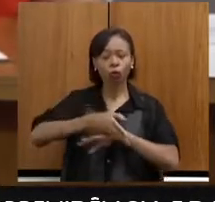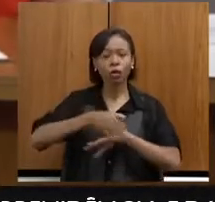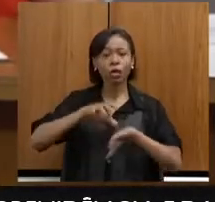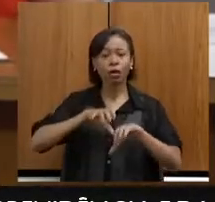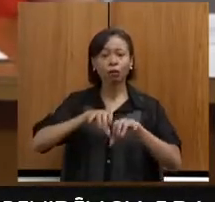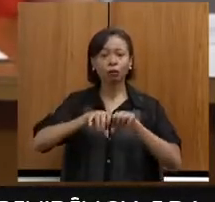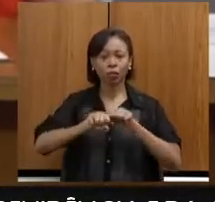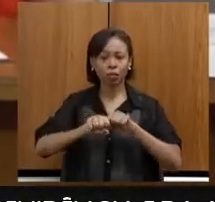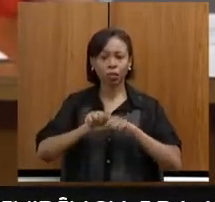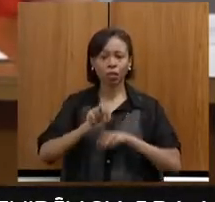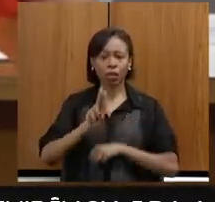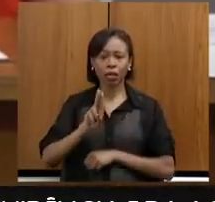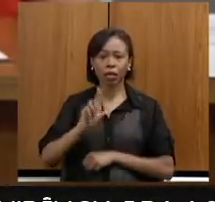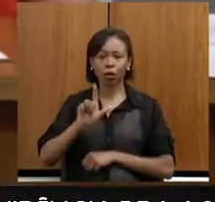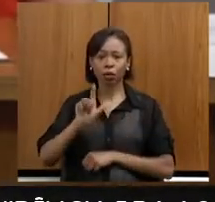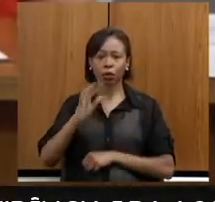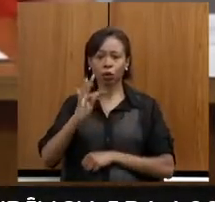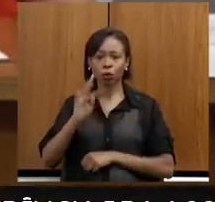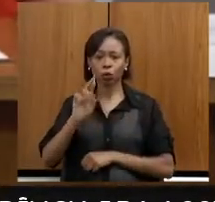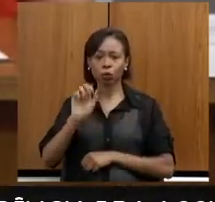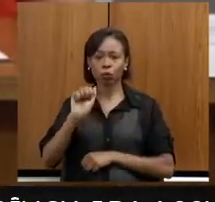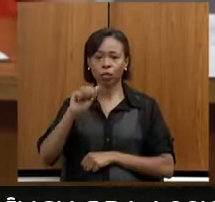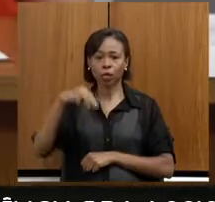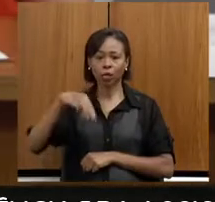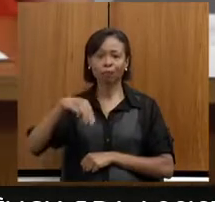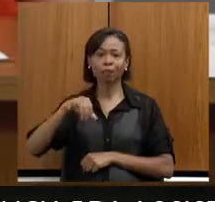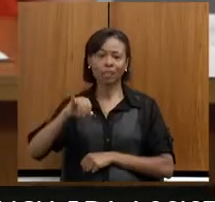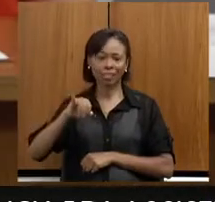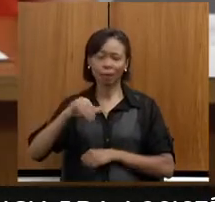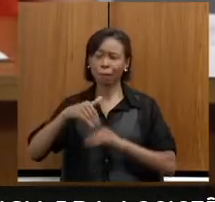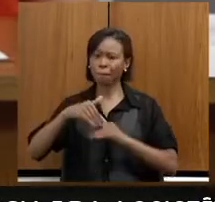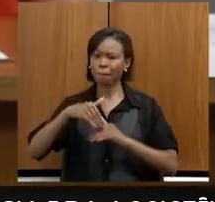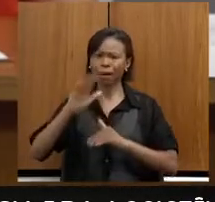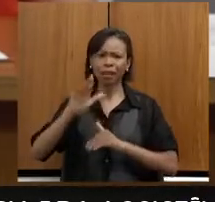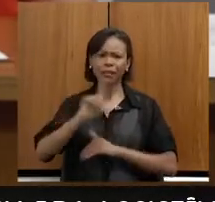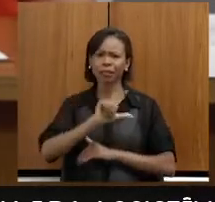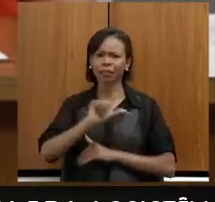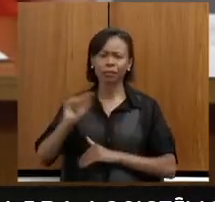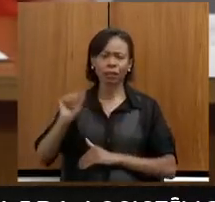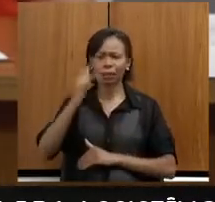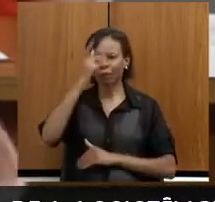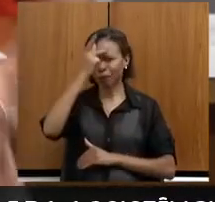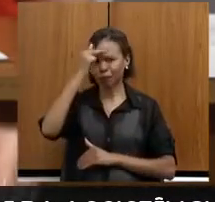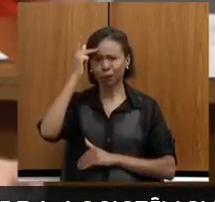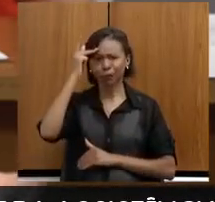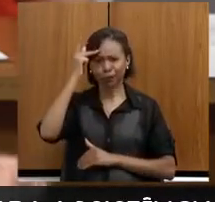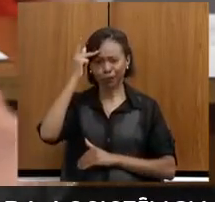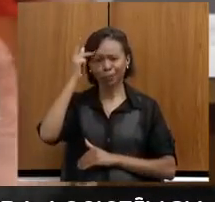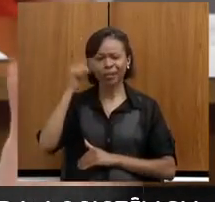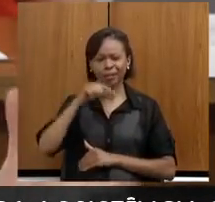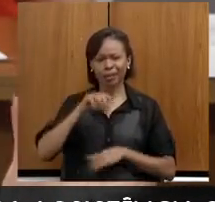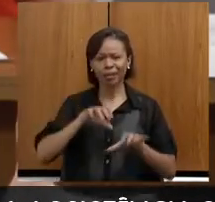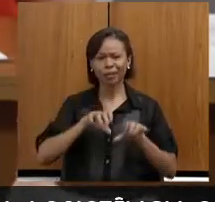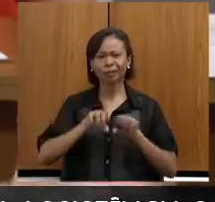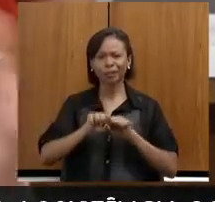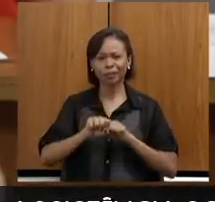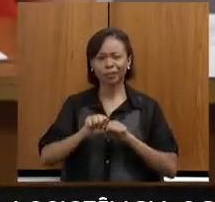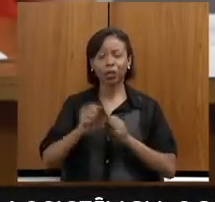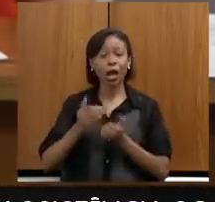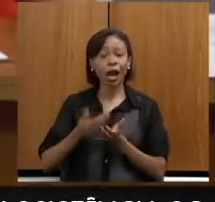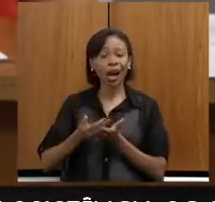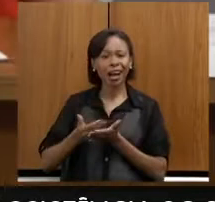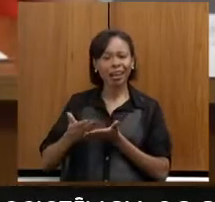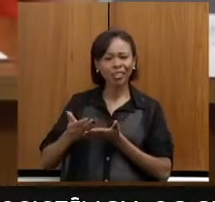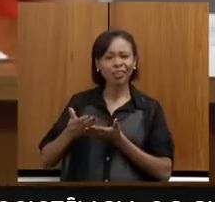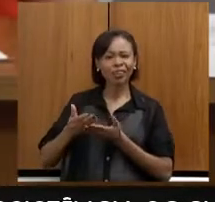na Ultramig, de mais de 100 pessoas e que começaram de uma forma online e